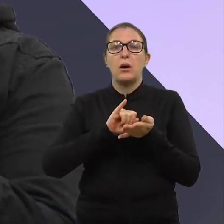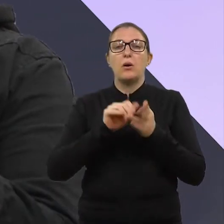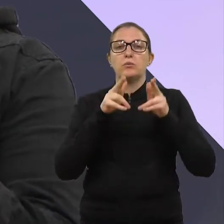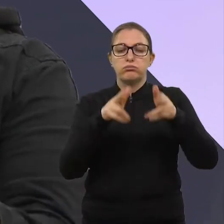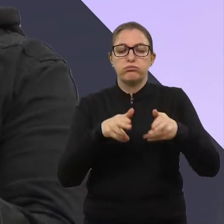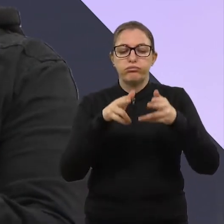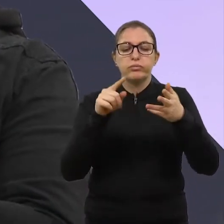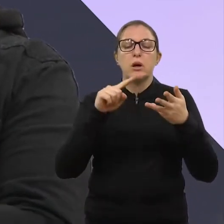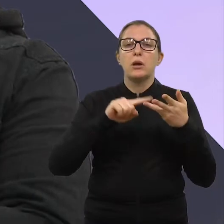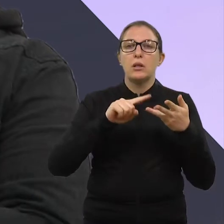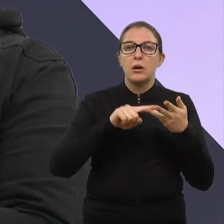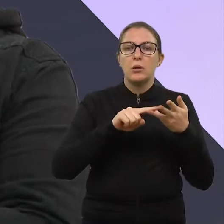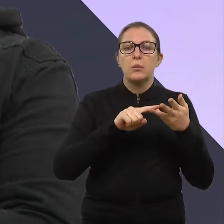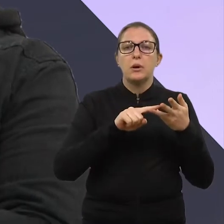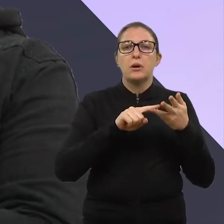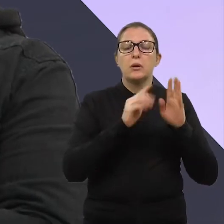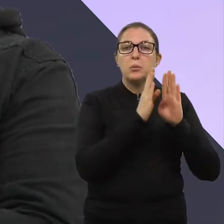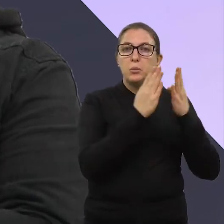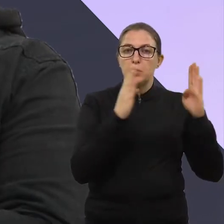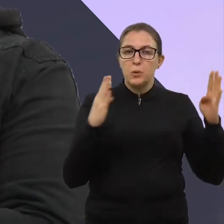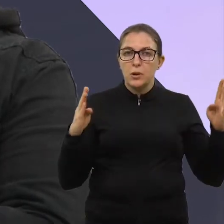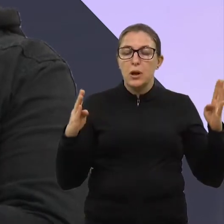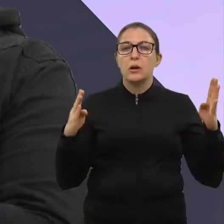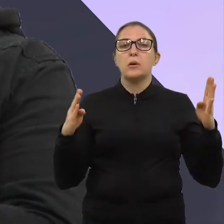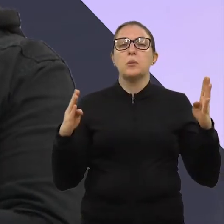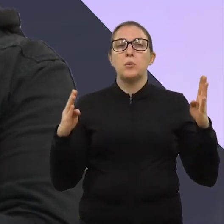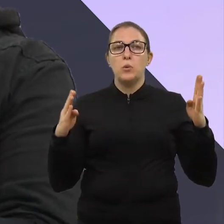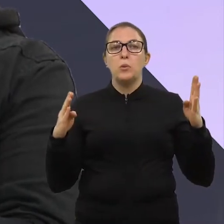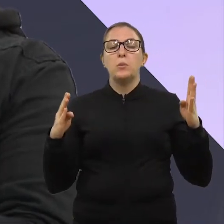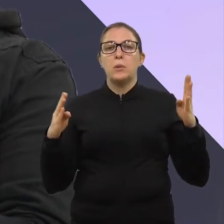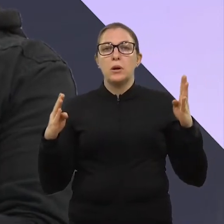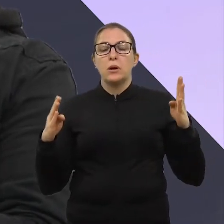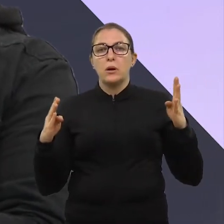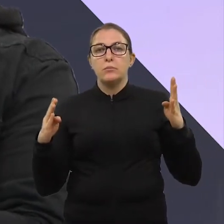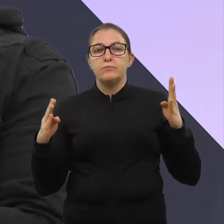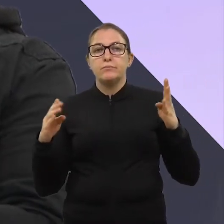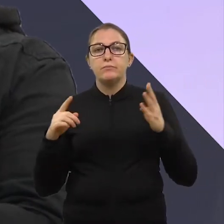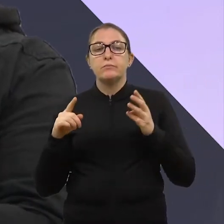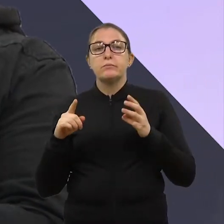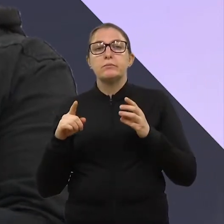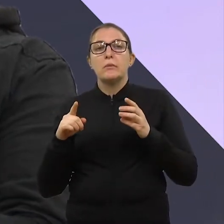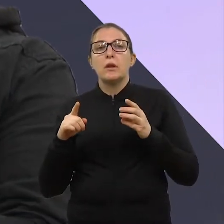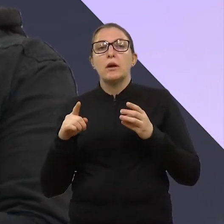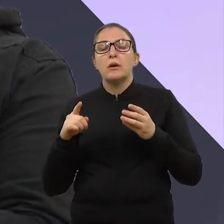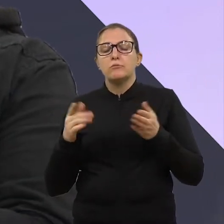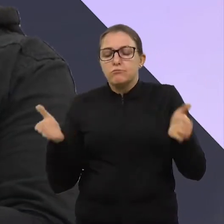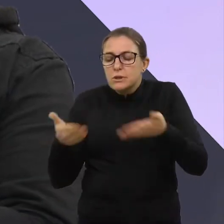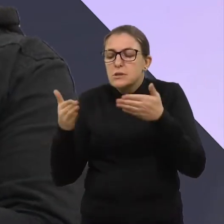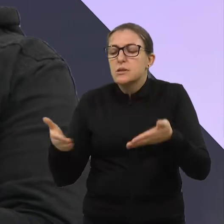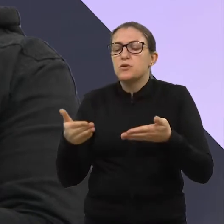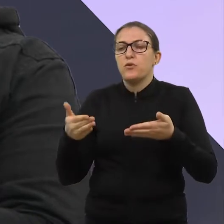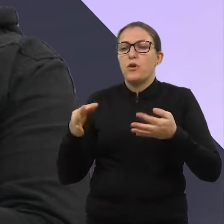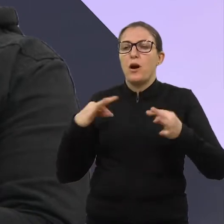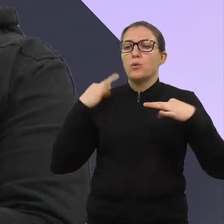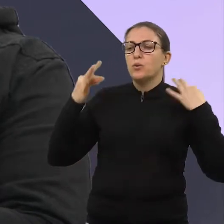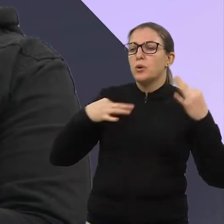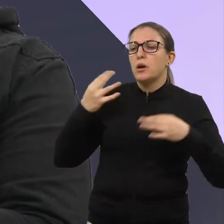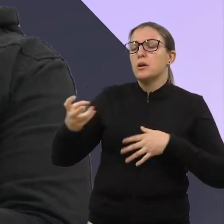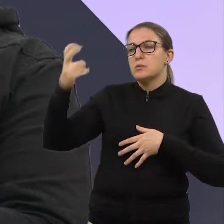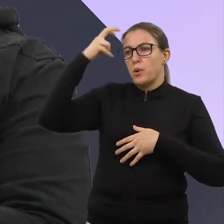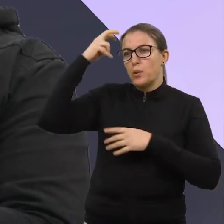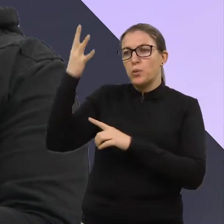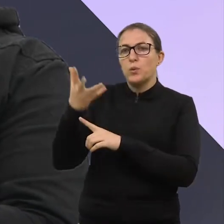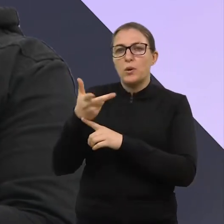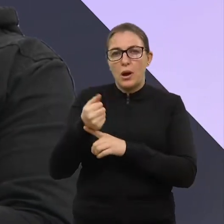formam o nosso grande complexo cultural, que a gente entende que vai potencializar a economia local, o turismo regional, enfim, nos colocar num patamar